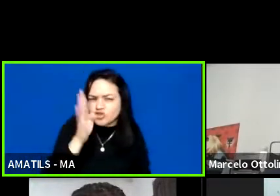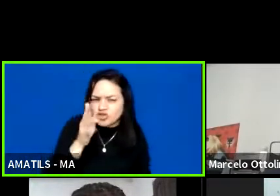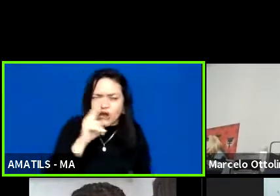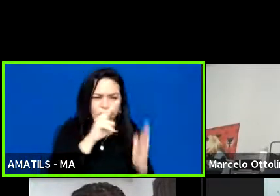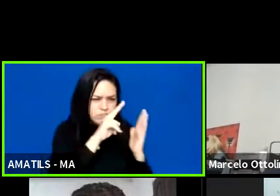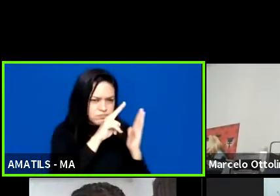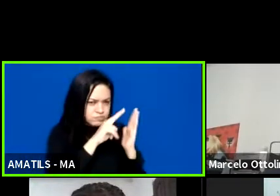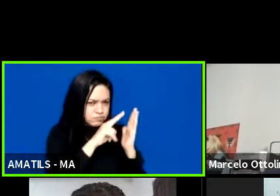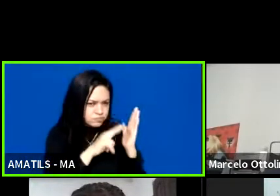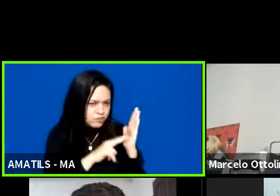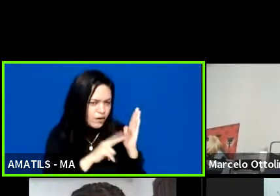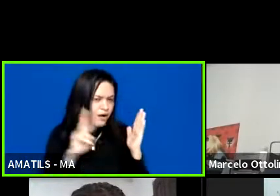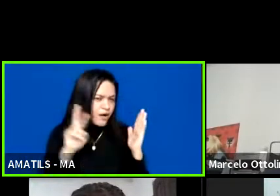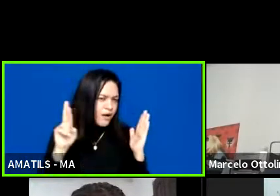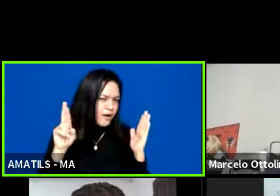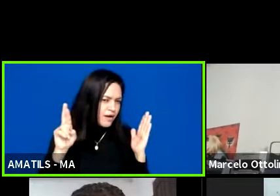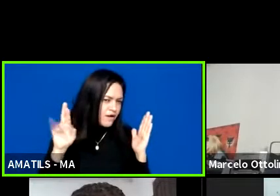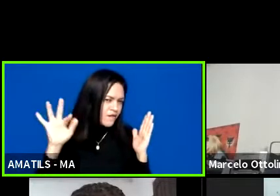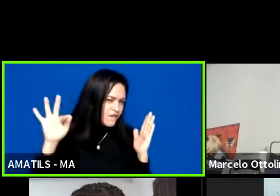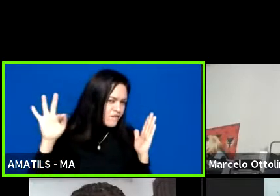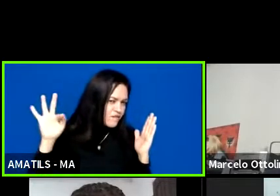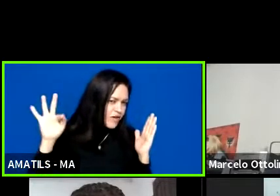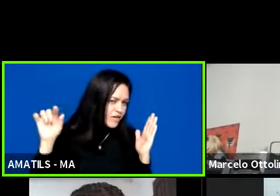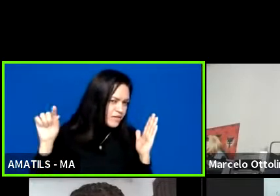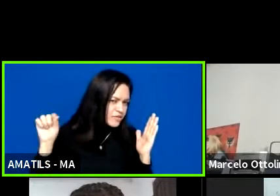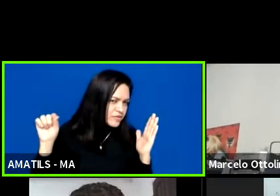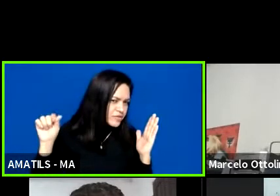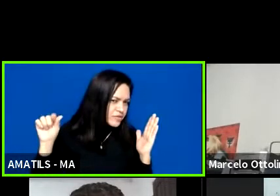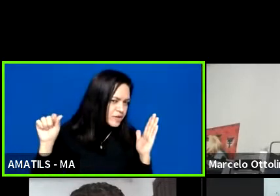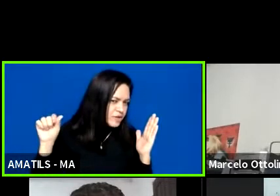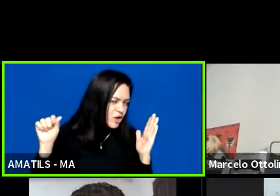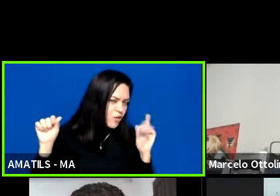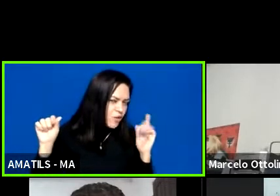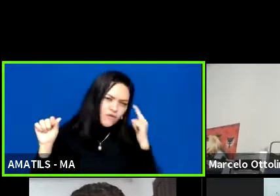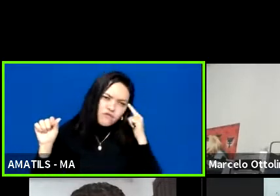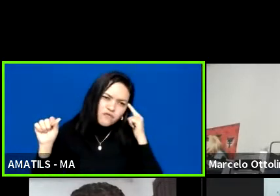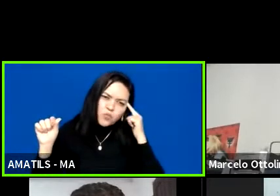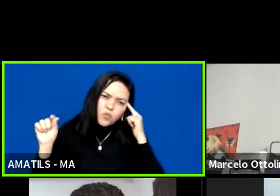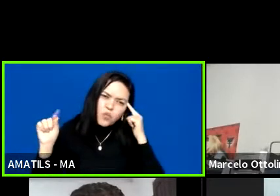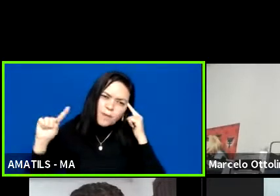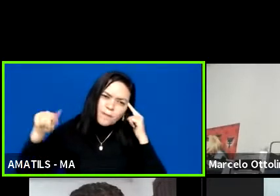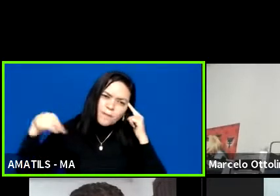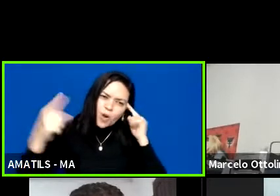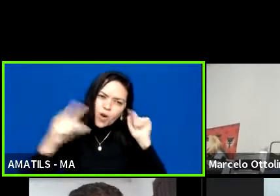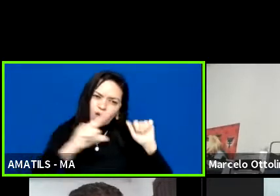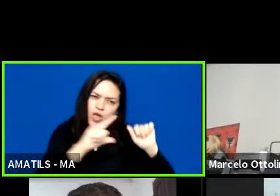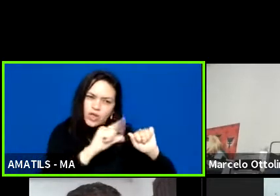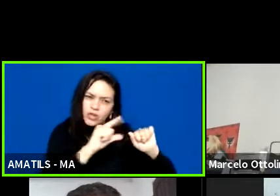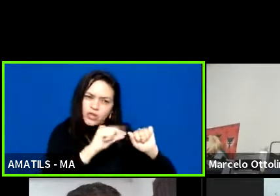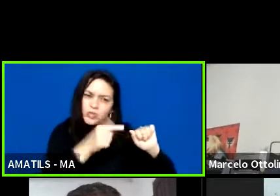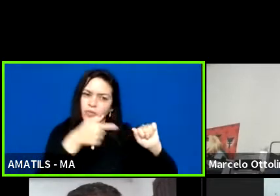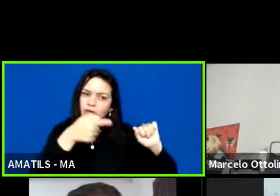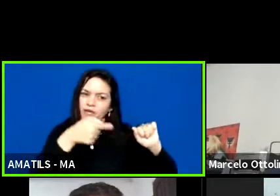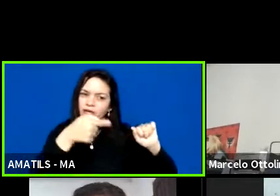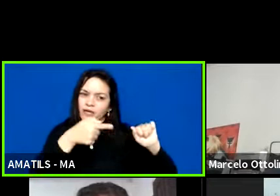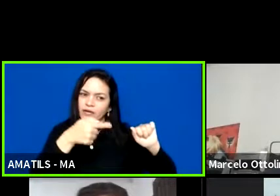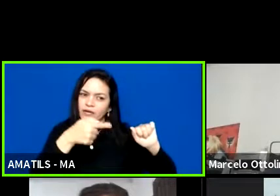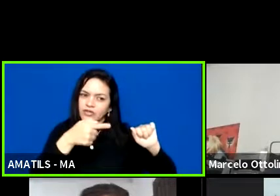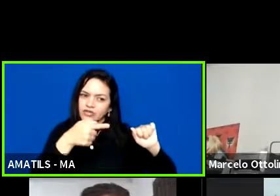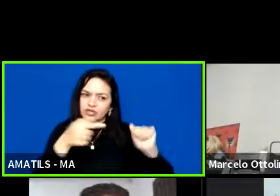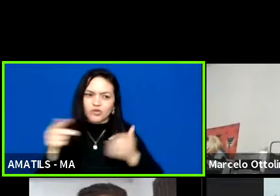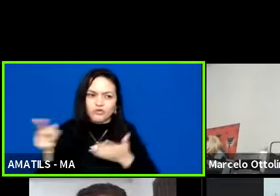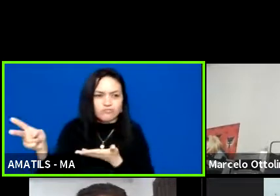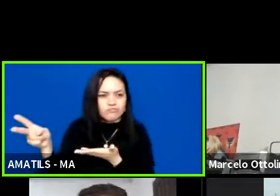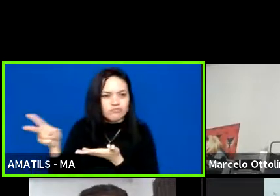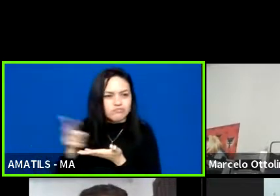receita do Ministério, de onde que vem essa receita e já faz uma menção ao próximo artigo que o artigo 7º. Lembrando que